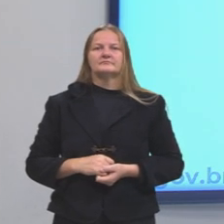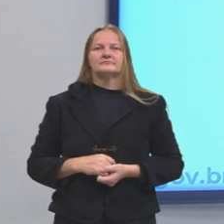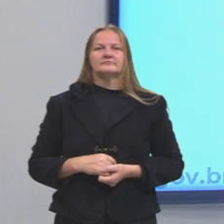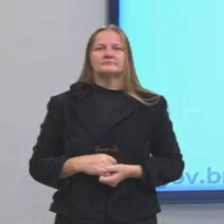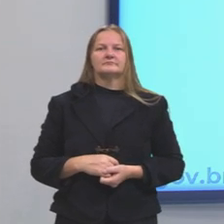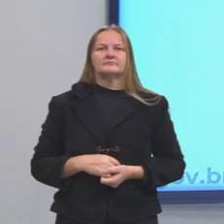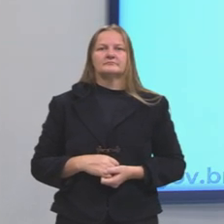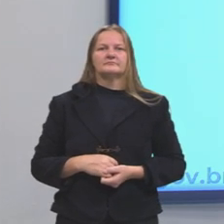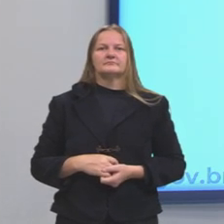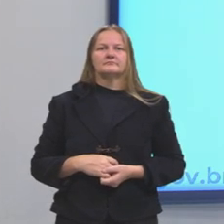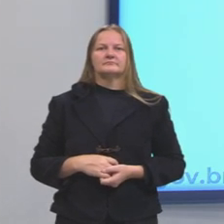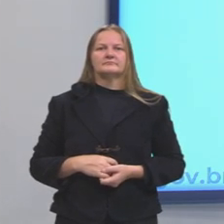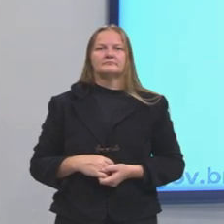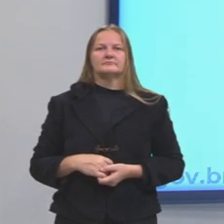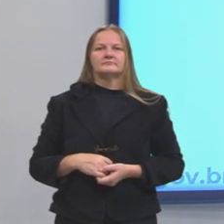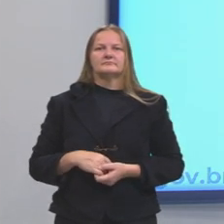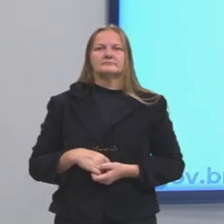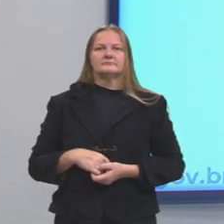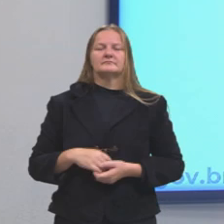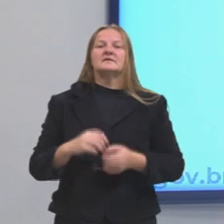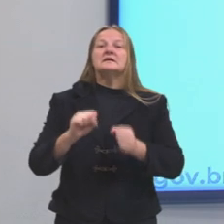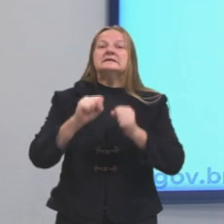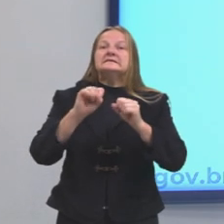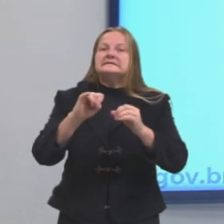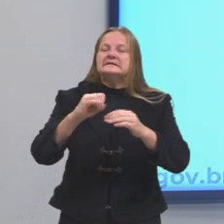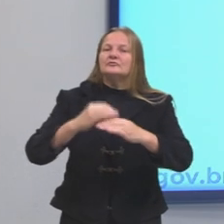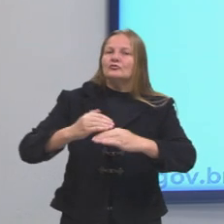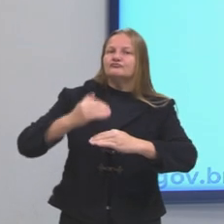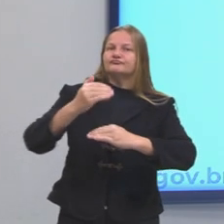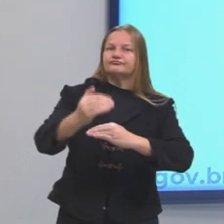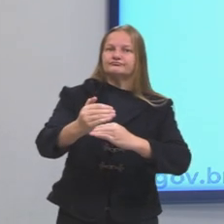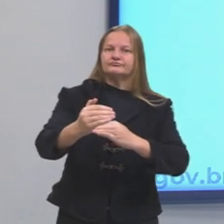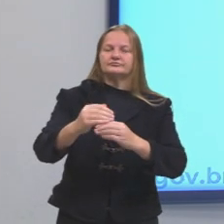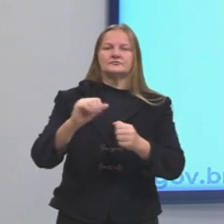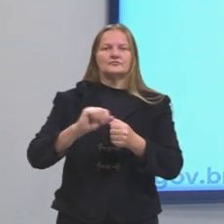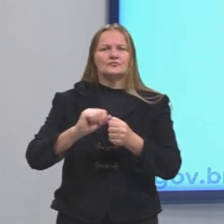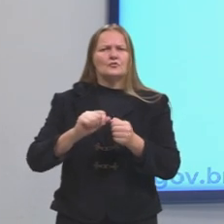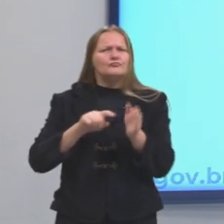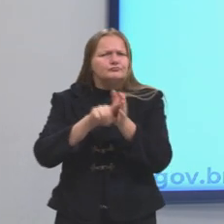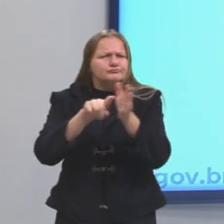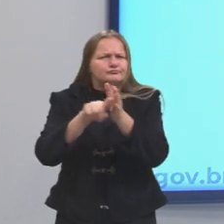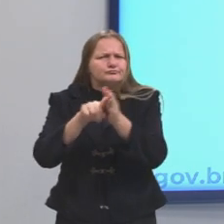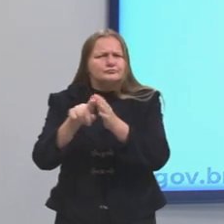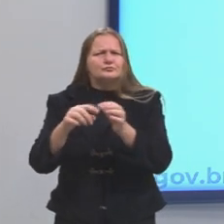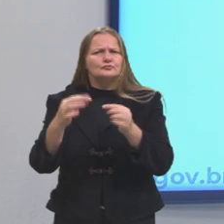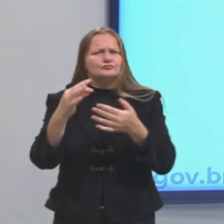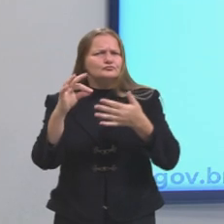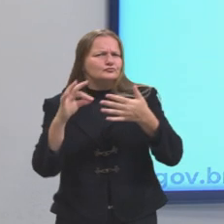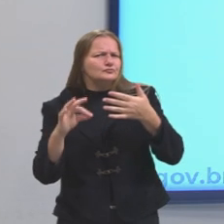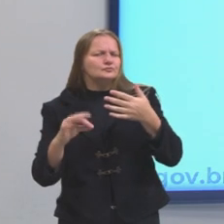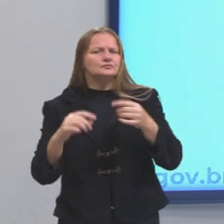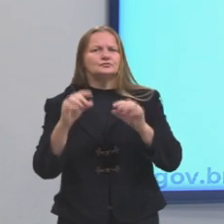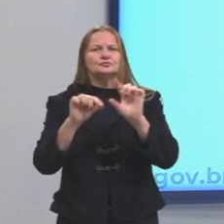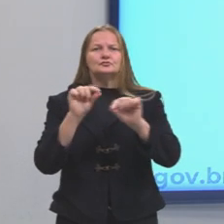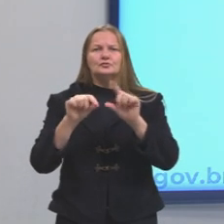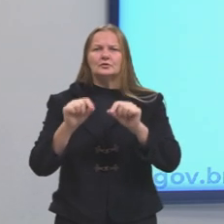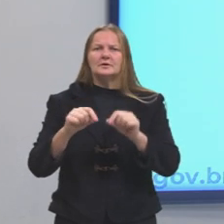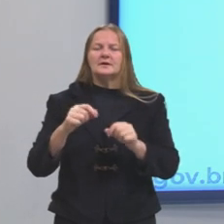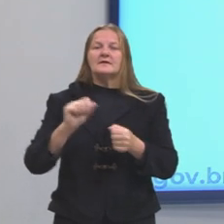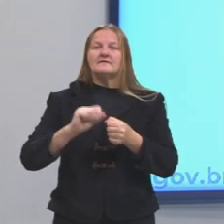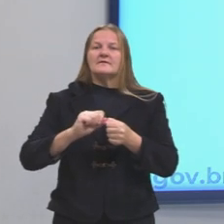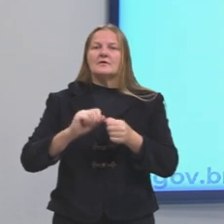transgredimos isso, ou questionamos, ou procuramos por uma outra opção, muitas vezes ocorre a chamada